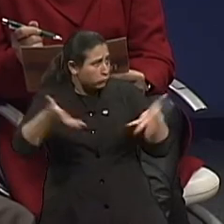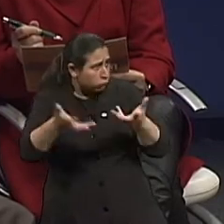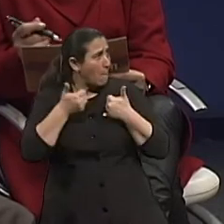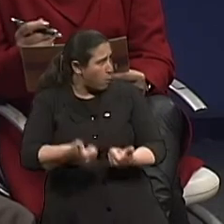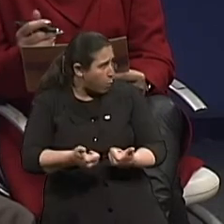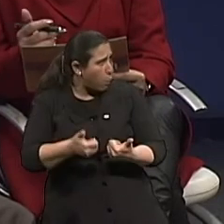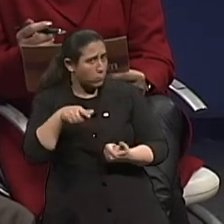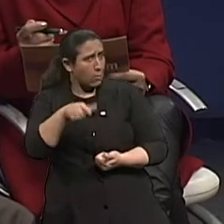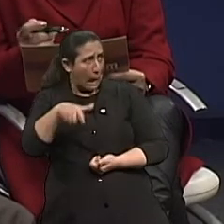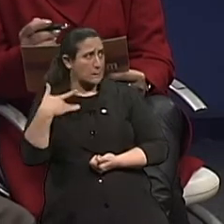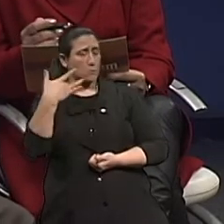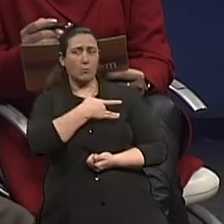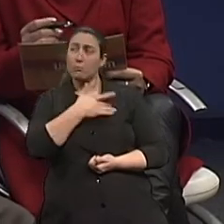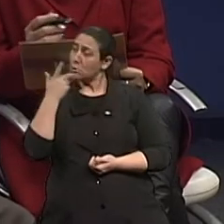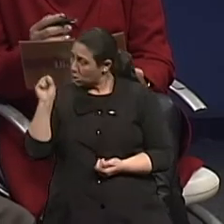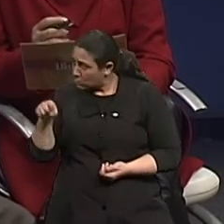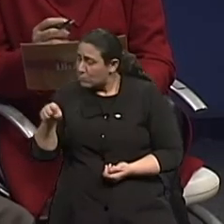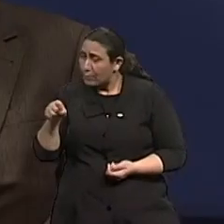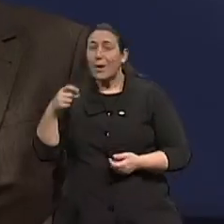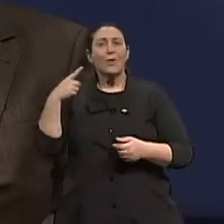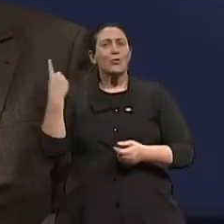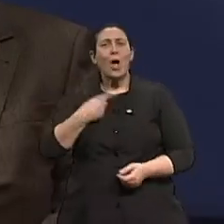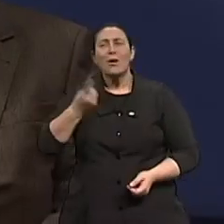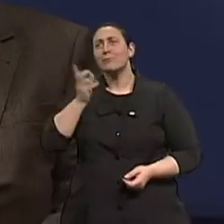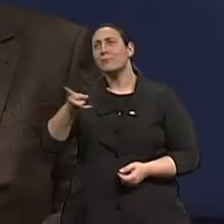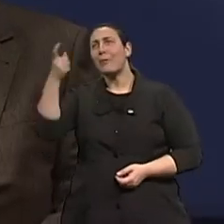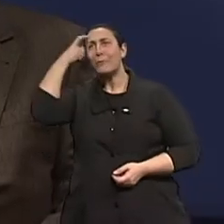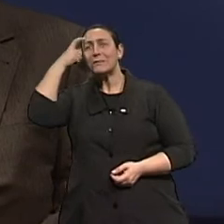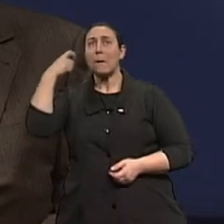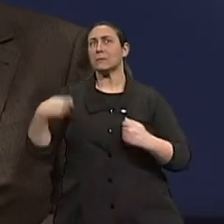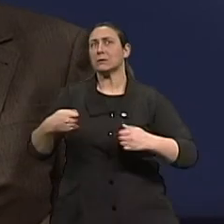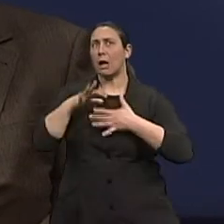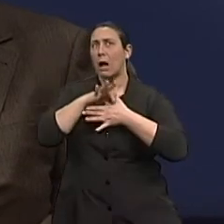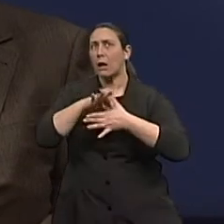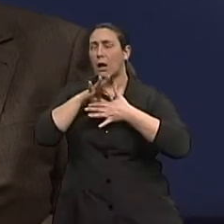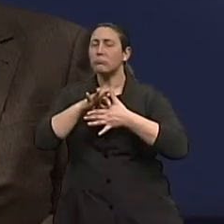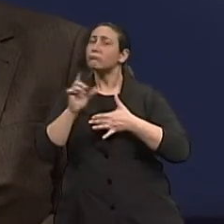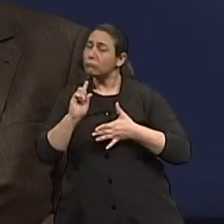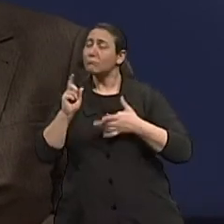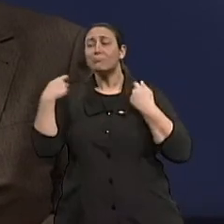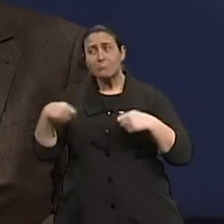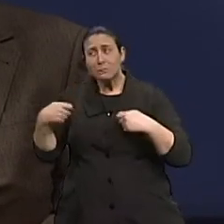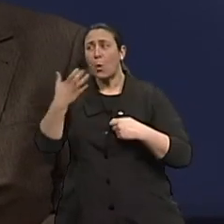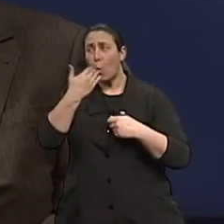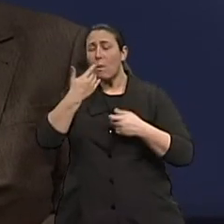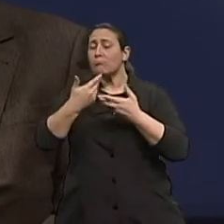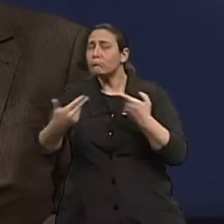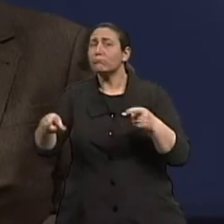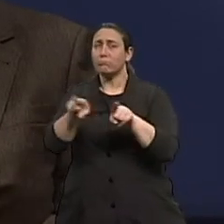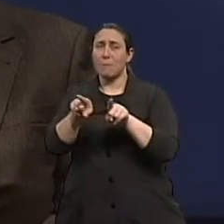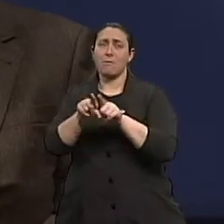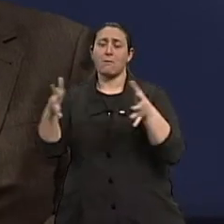Nós não somos, eminentemente, carnívoros. Nós temos que também consumir vegetais na nossa dieta. Para que eles sirvam